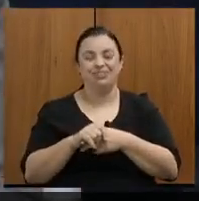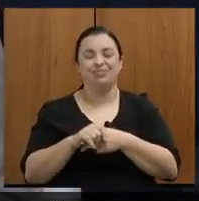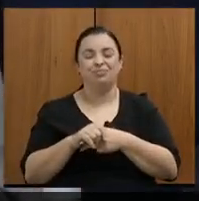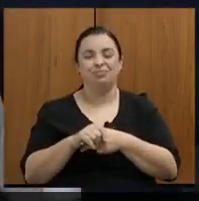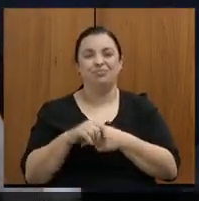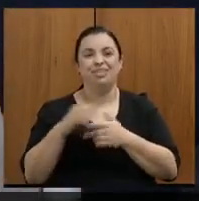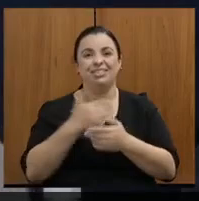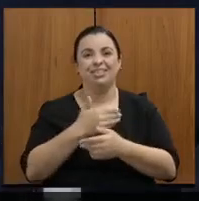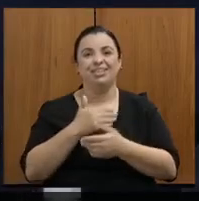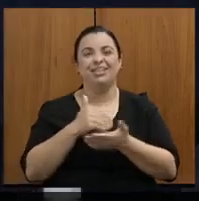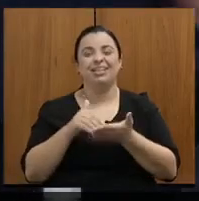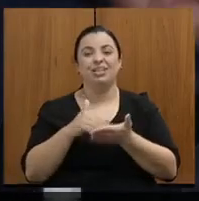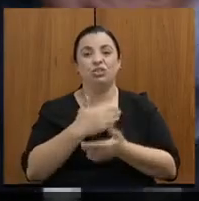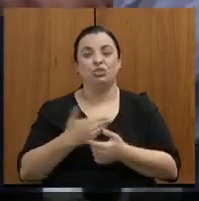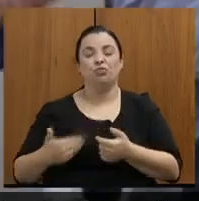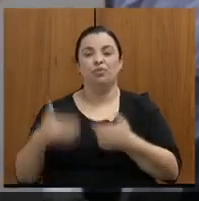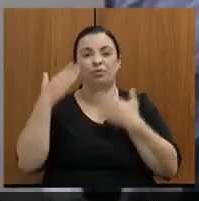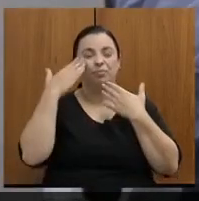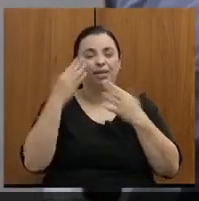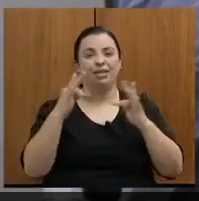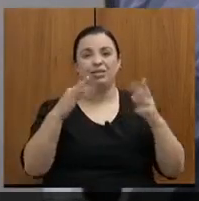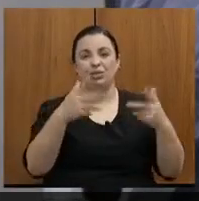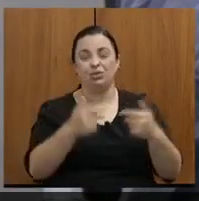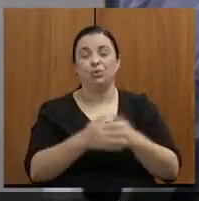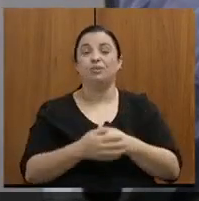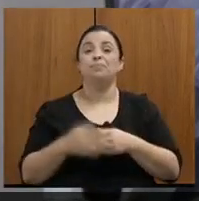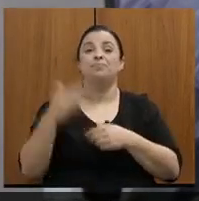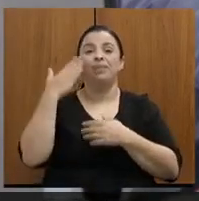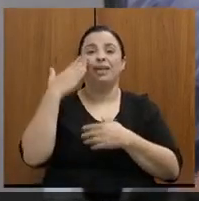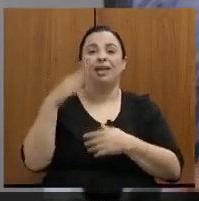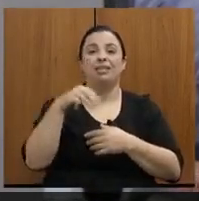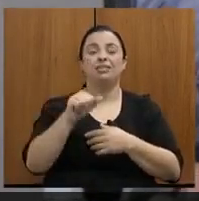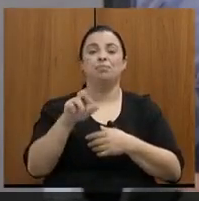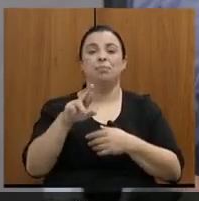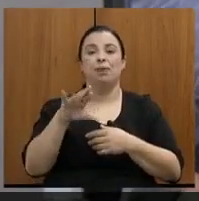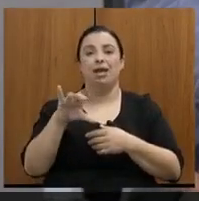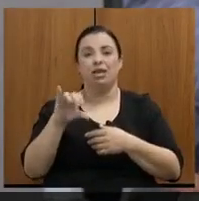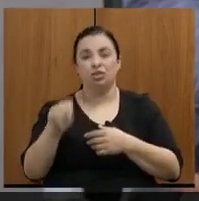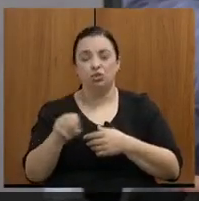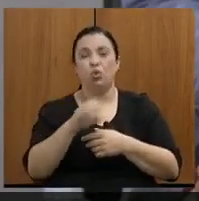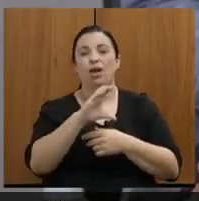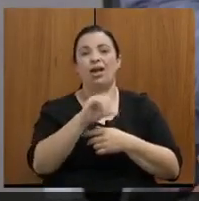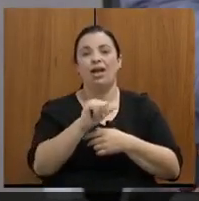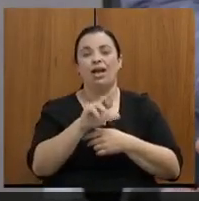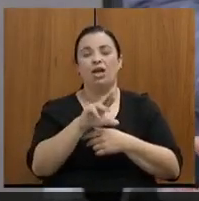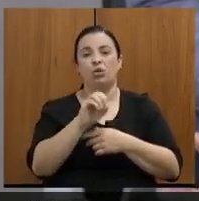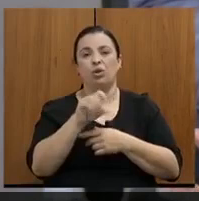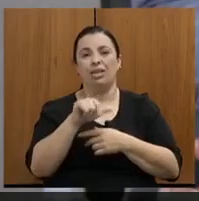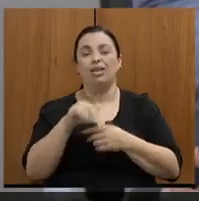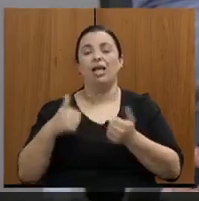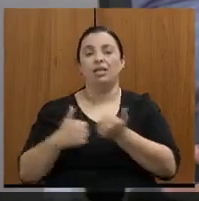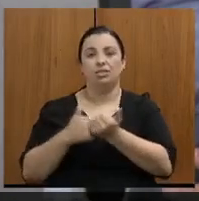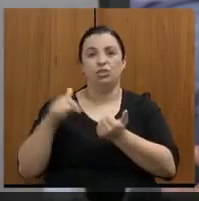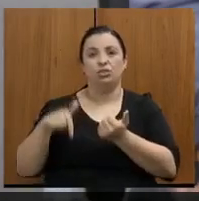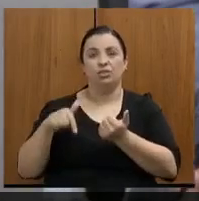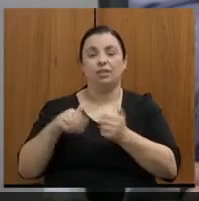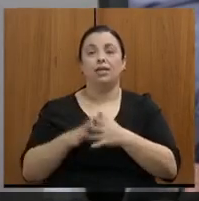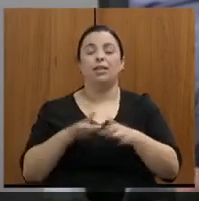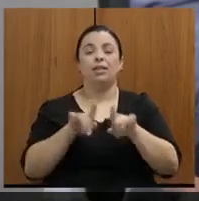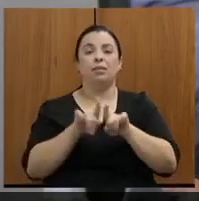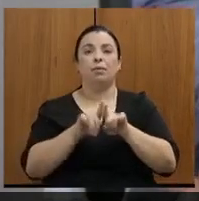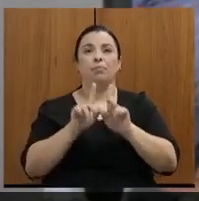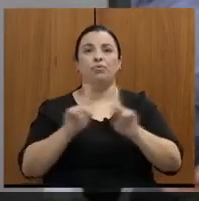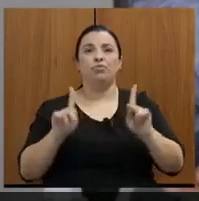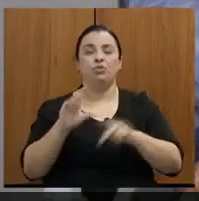de Governo. Muito obrigado. Queria agradecer o Márcio Rezende e a Carolina Soares, nossos assessores aqui, a professora